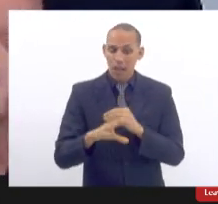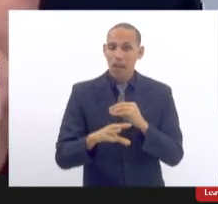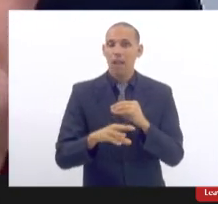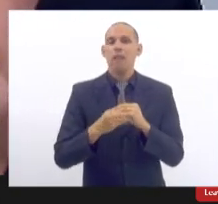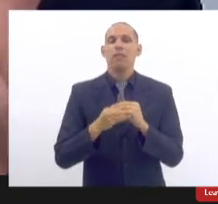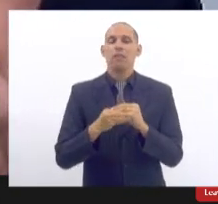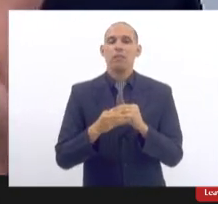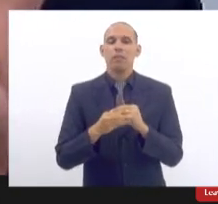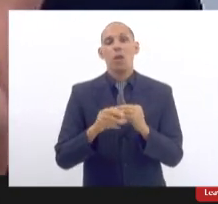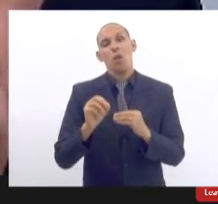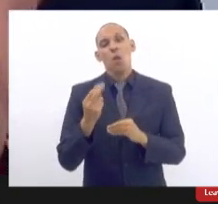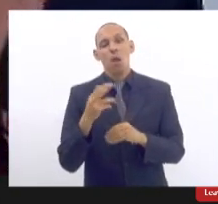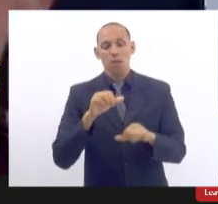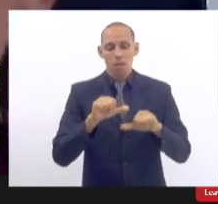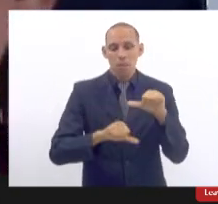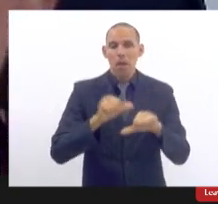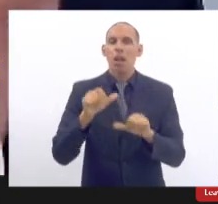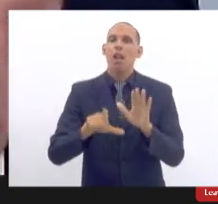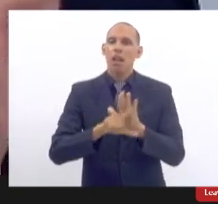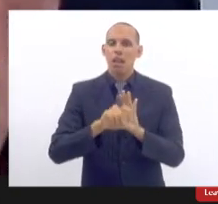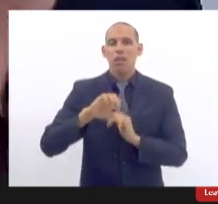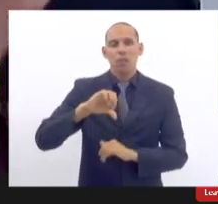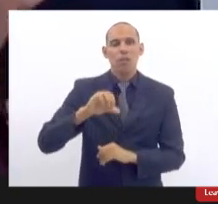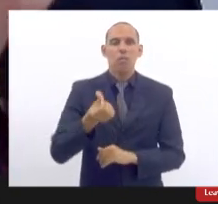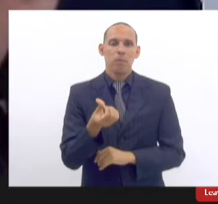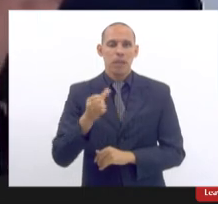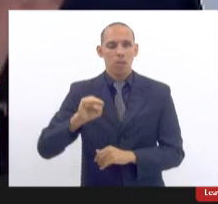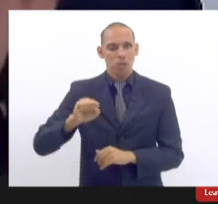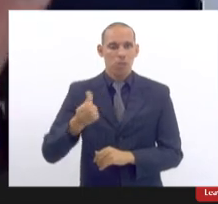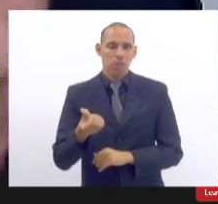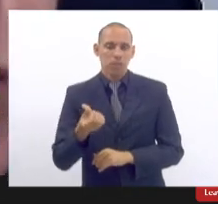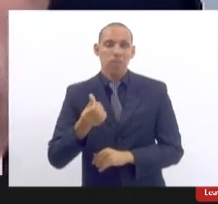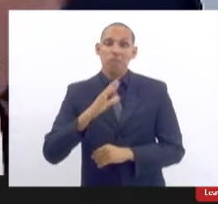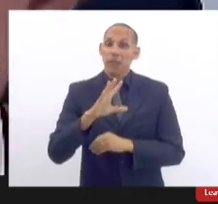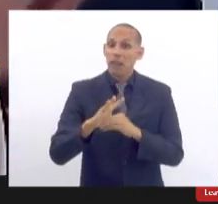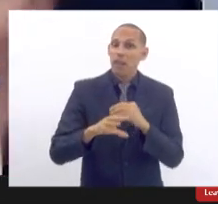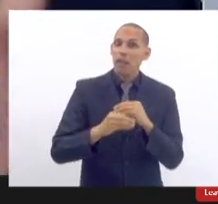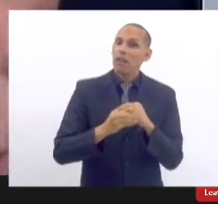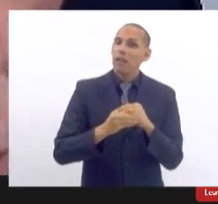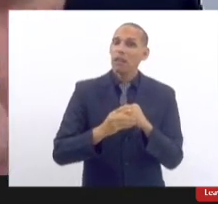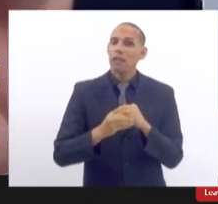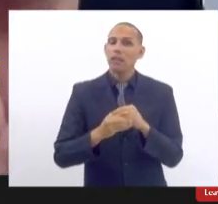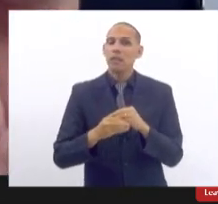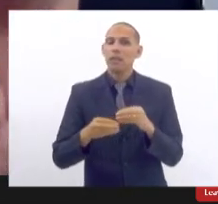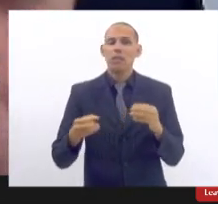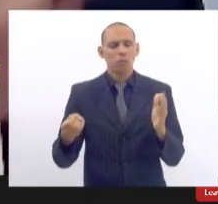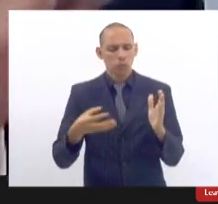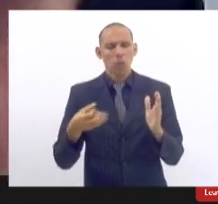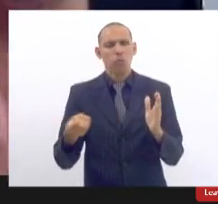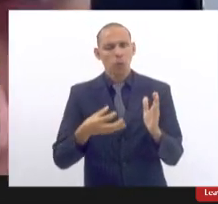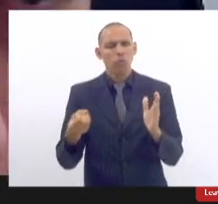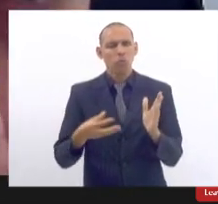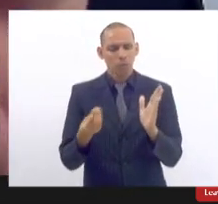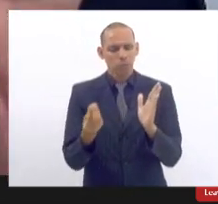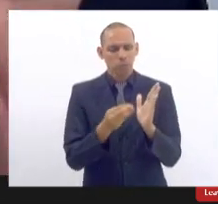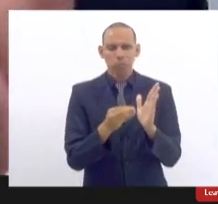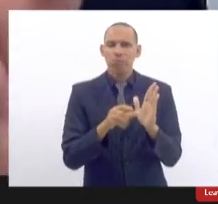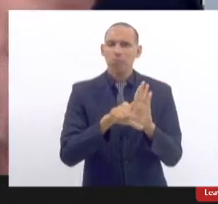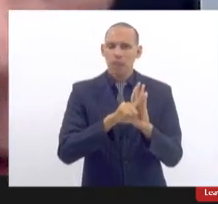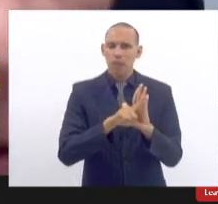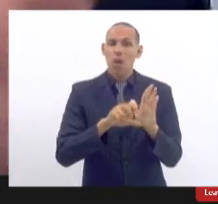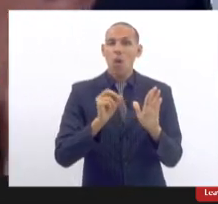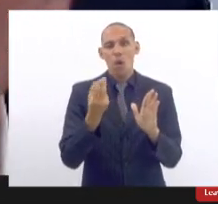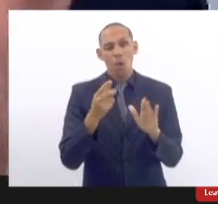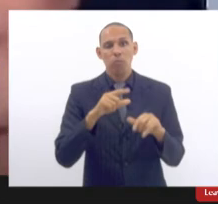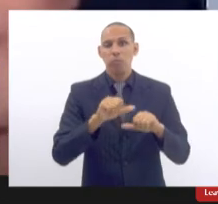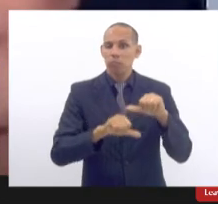ou modificando a lei 9686 acrescentando novos dispositivos ou modificando mas